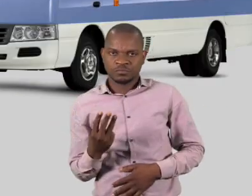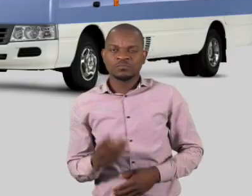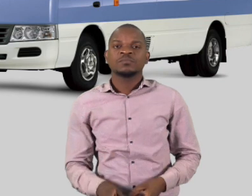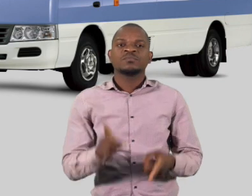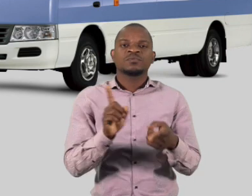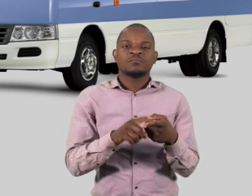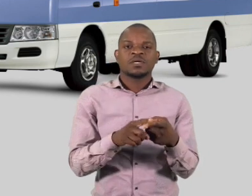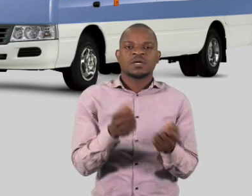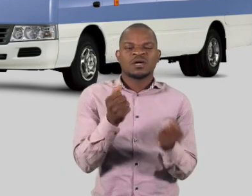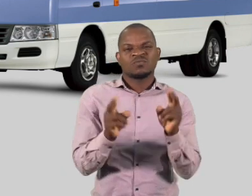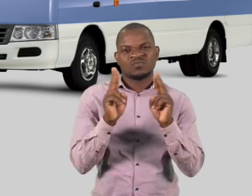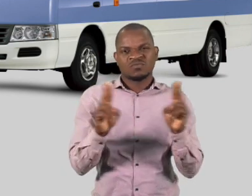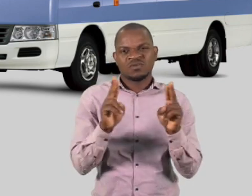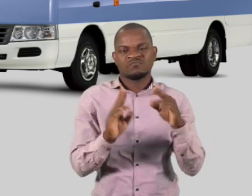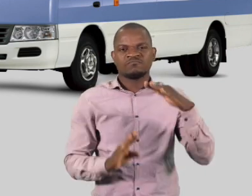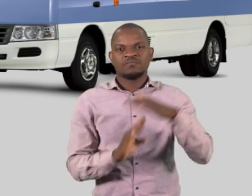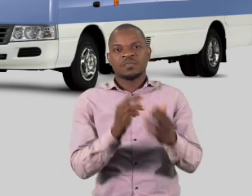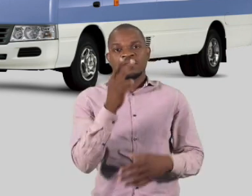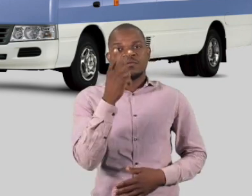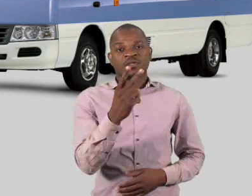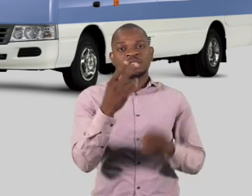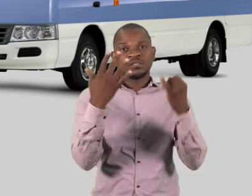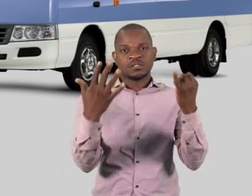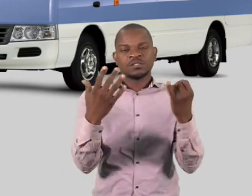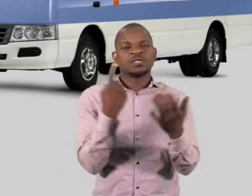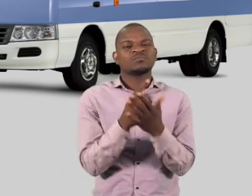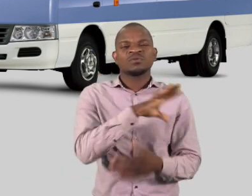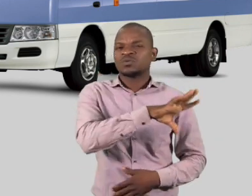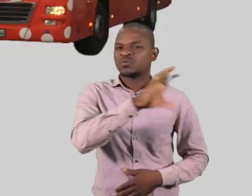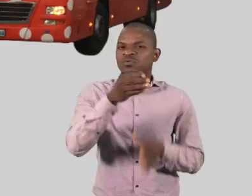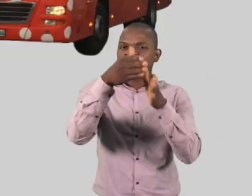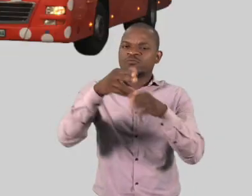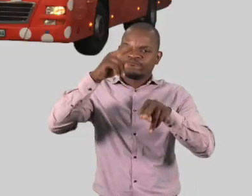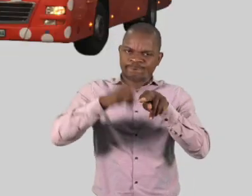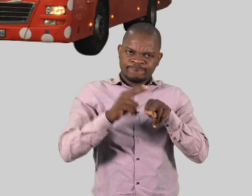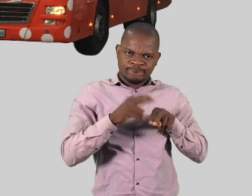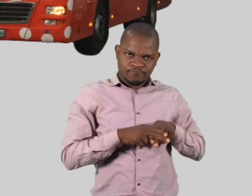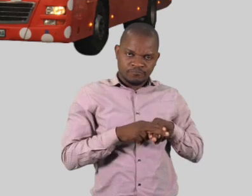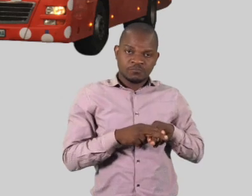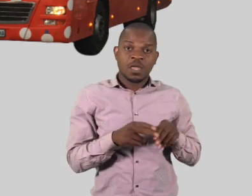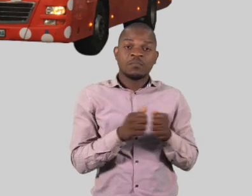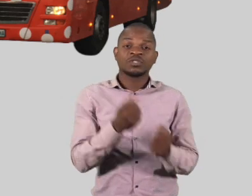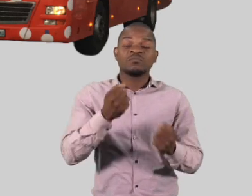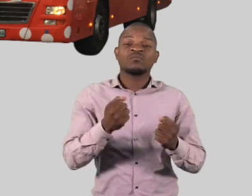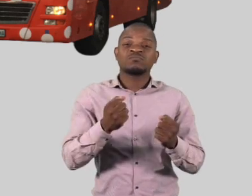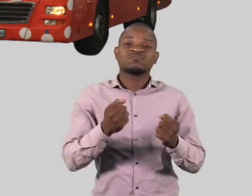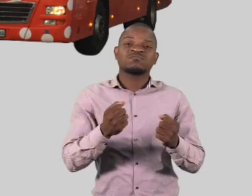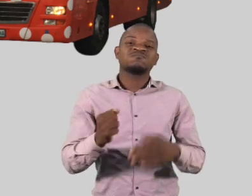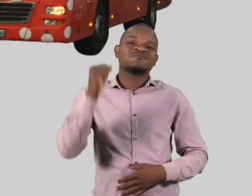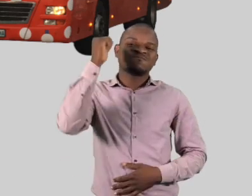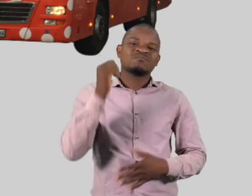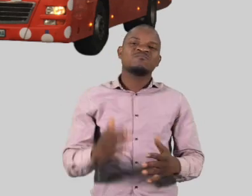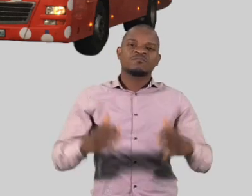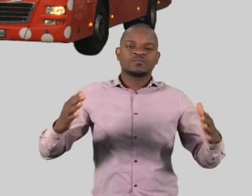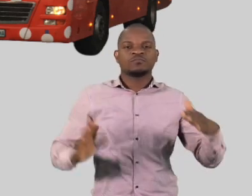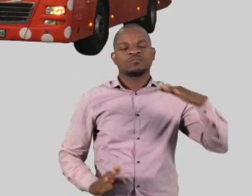médias, com lotação de 26 lugares, devem estar todos sentados. Os autocarros devem levar até 70 pessoas no